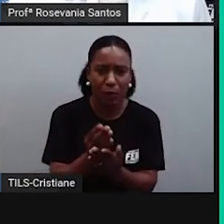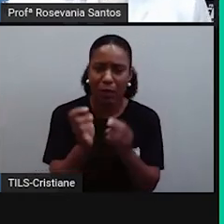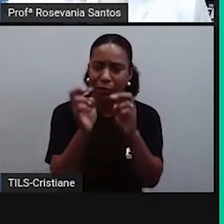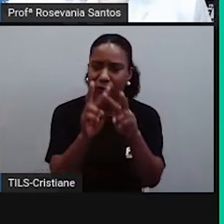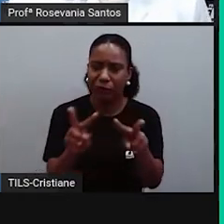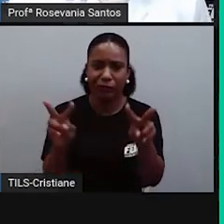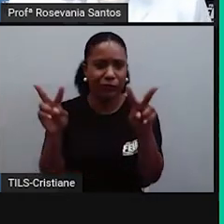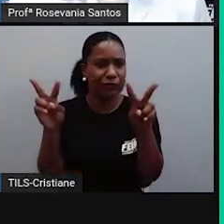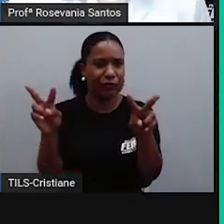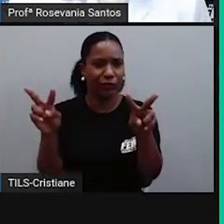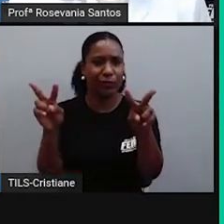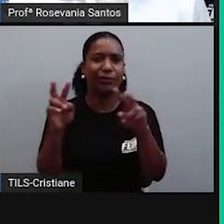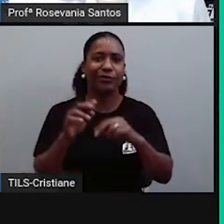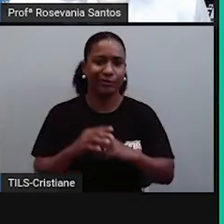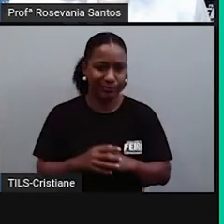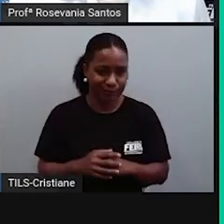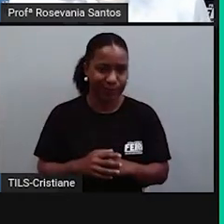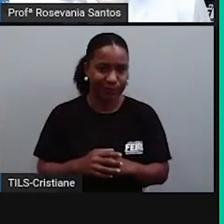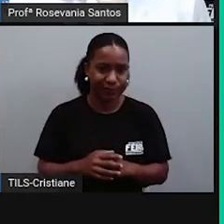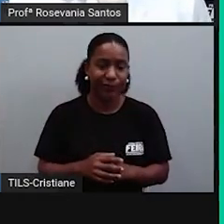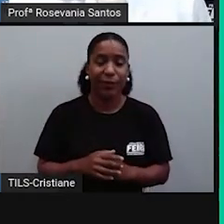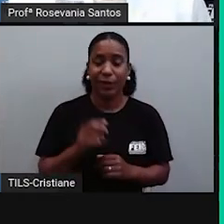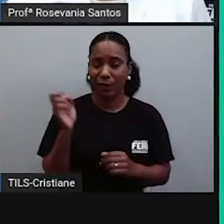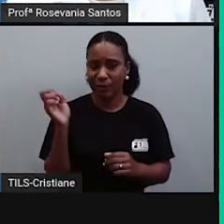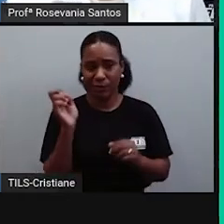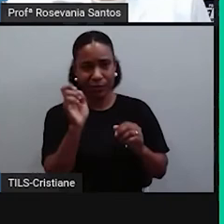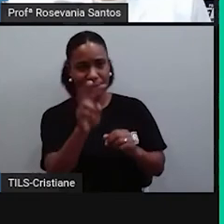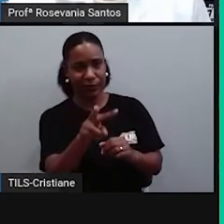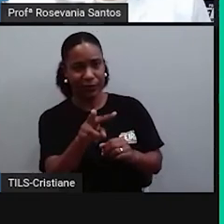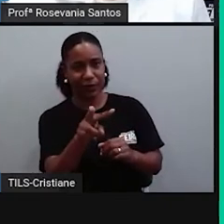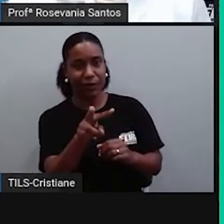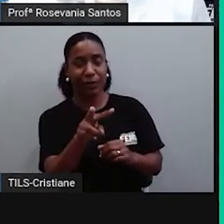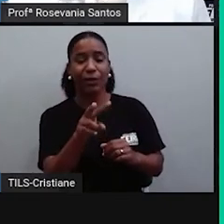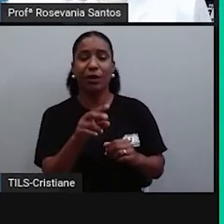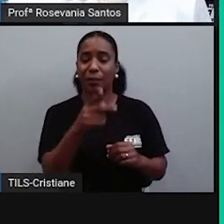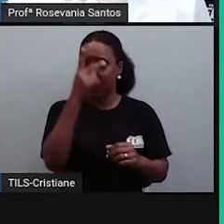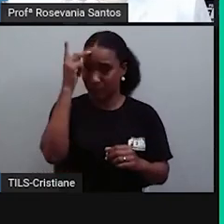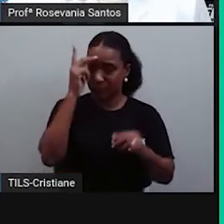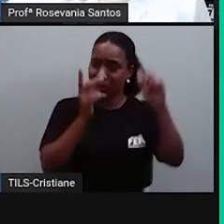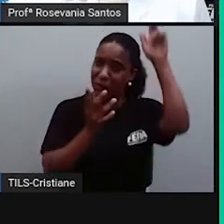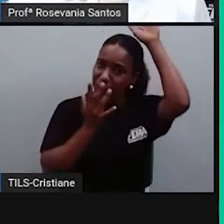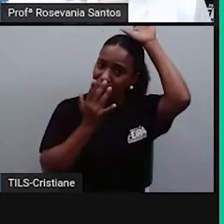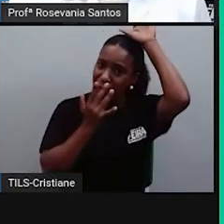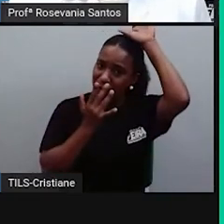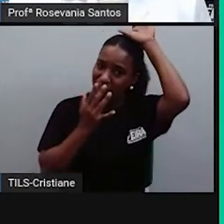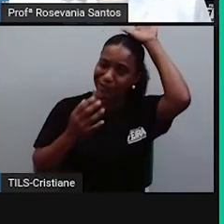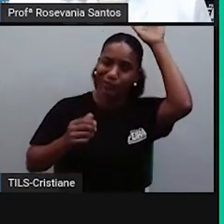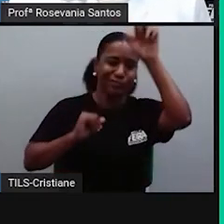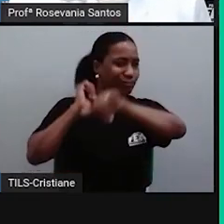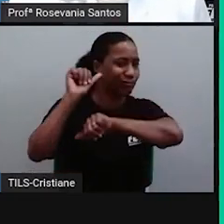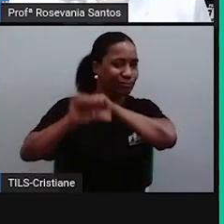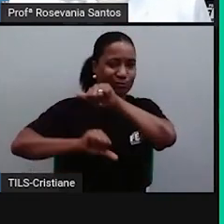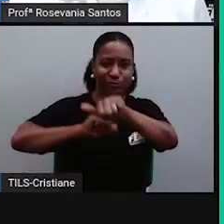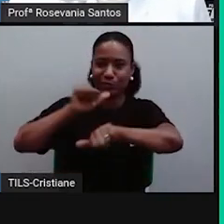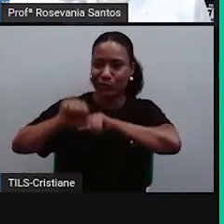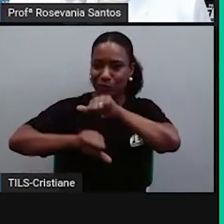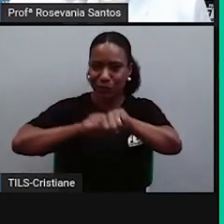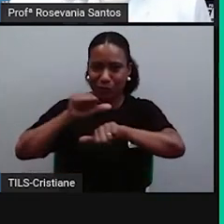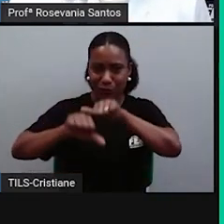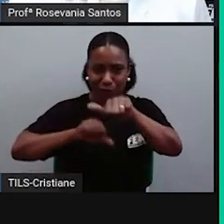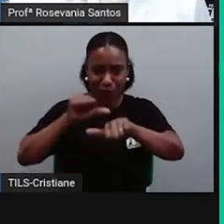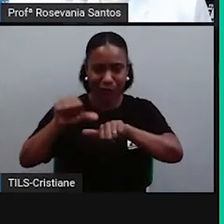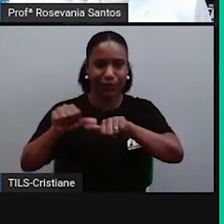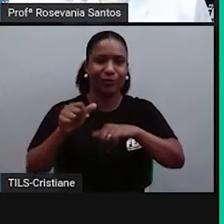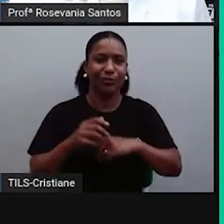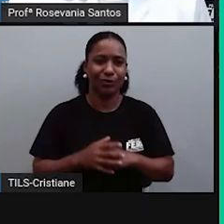Até a vida dos povos nativos também começaram a mudar. E eles eram povos que receberam, de certa forma,